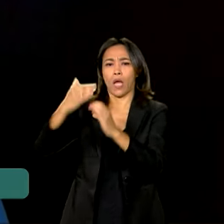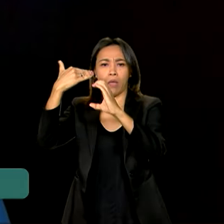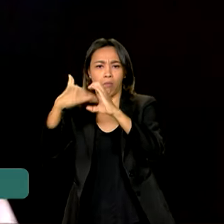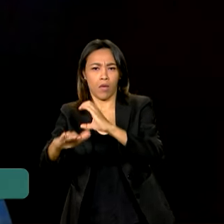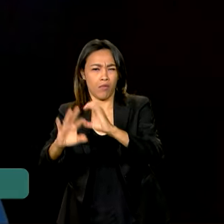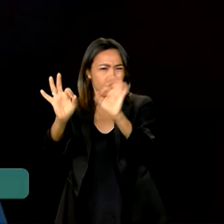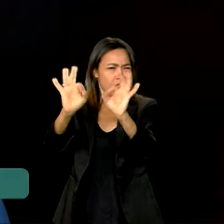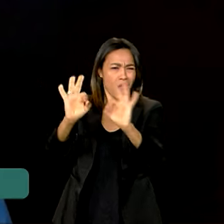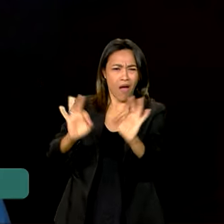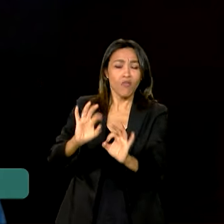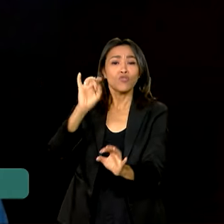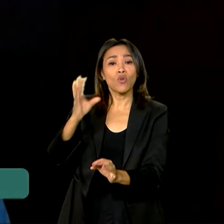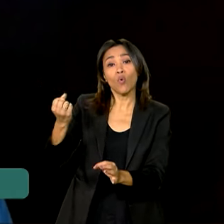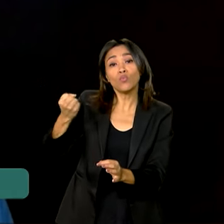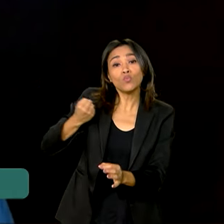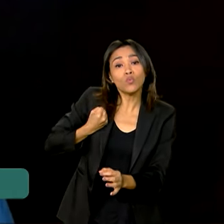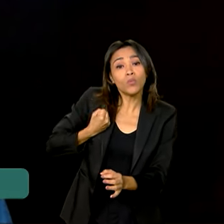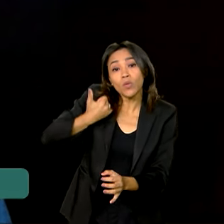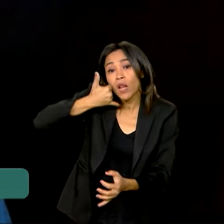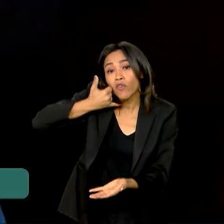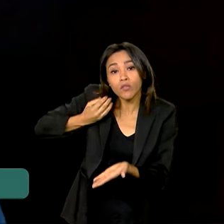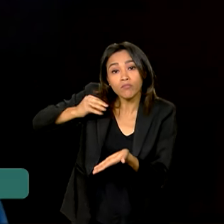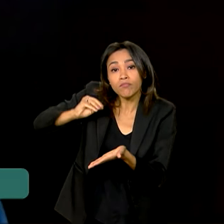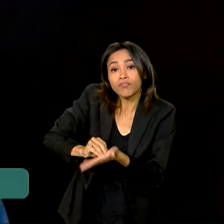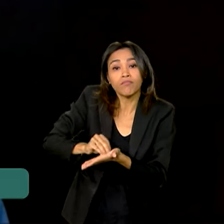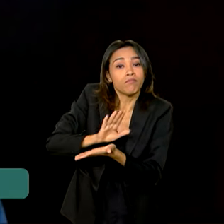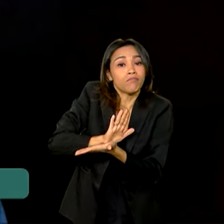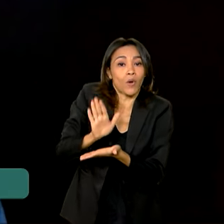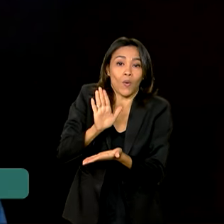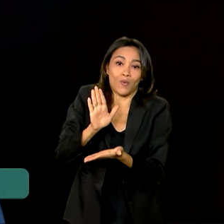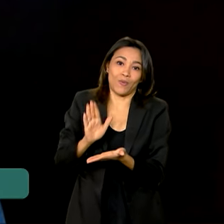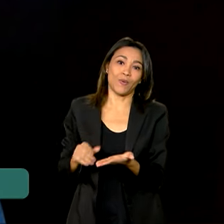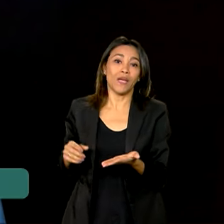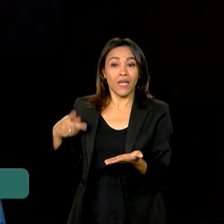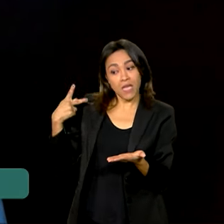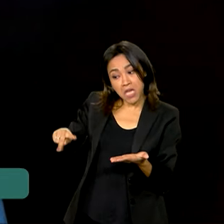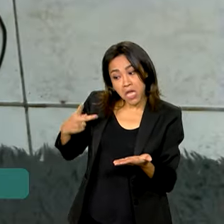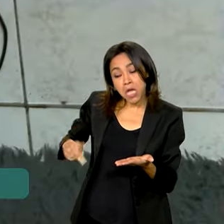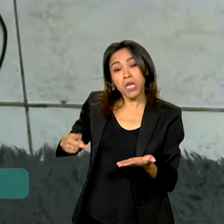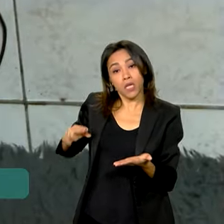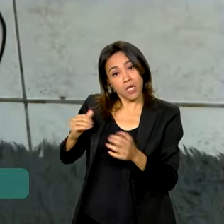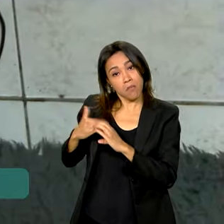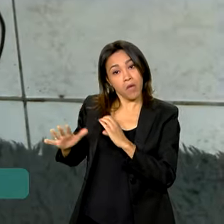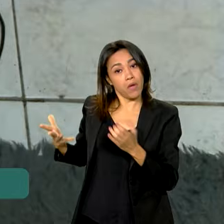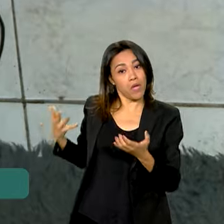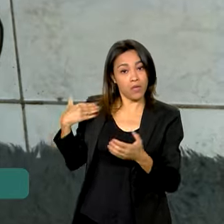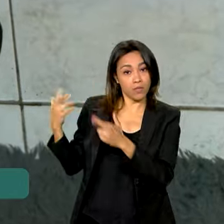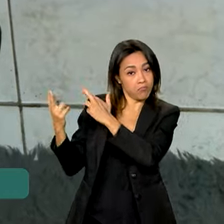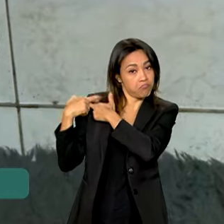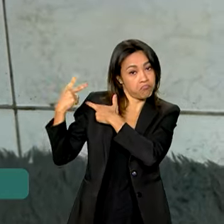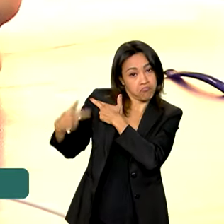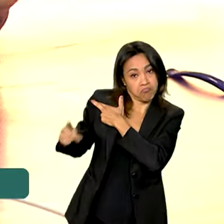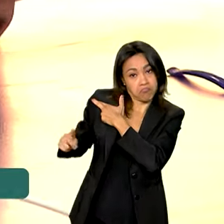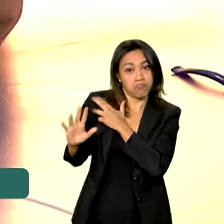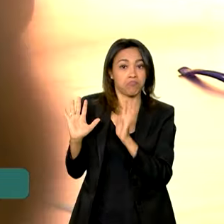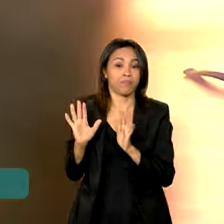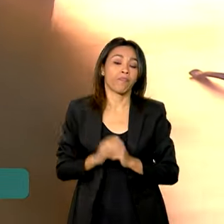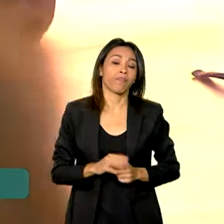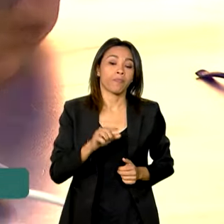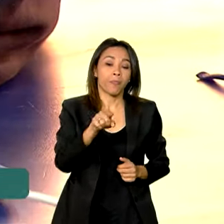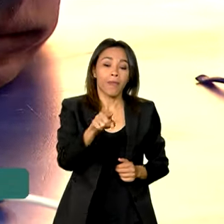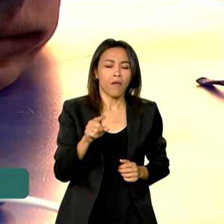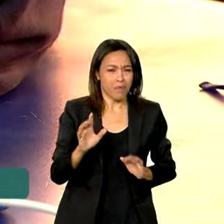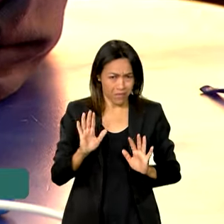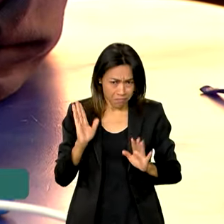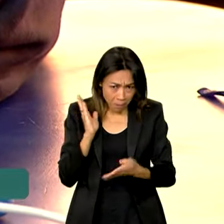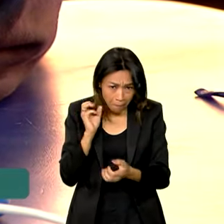basta colocar o seu número telefônico e deixa que o e-mail a gente consegue para vocês. Mas as inovações no aplicativo não